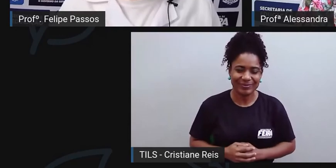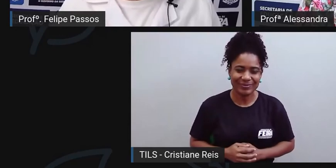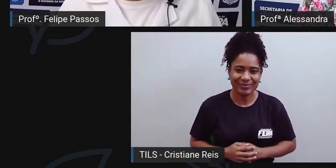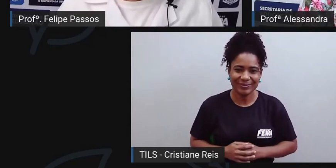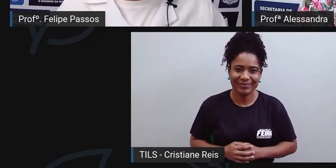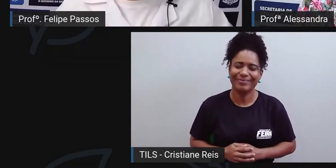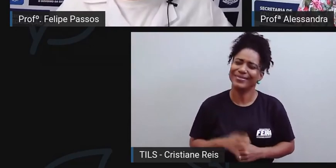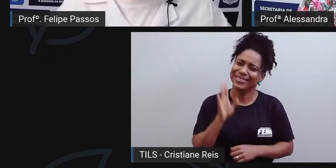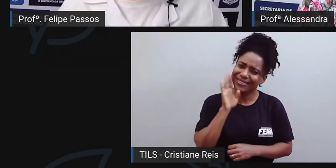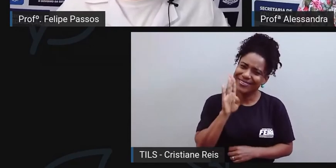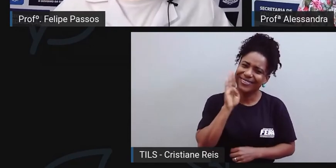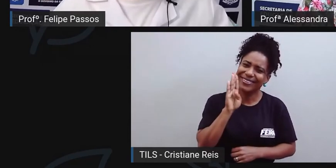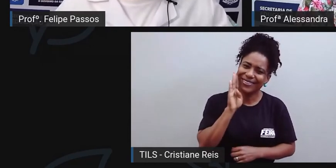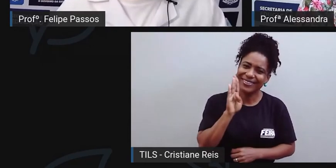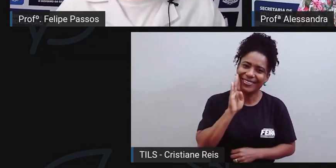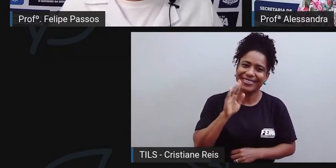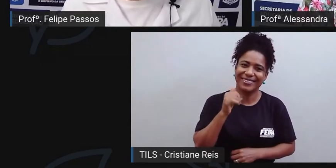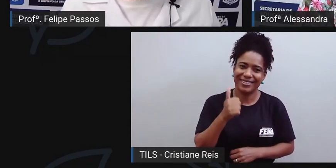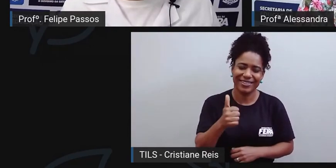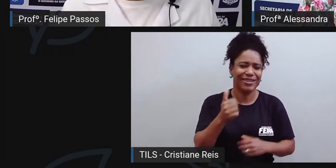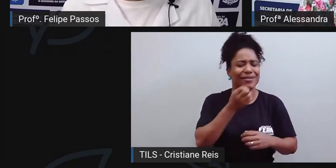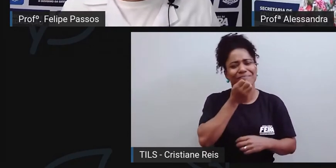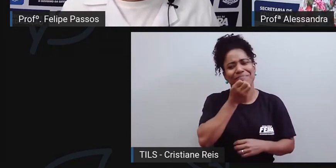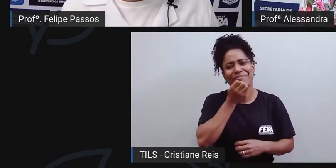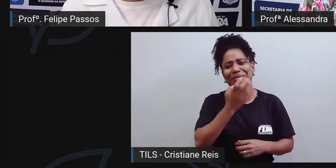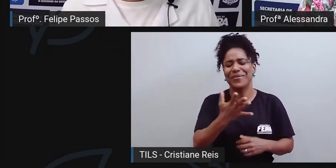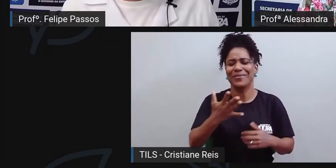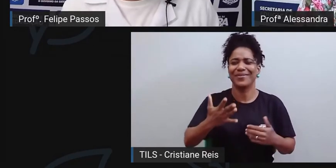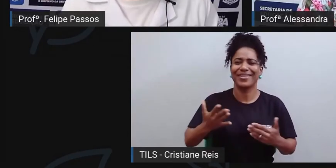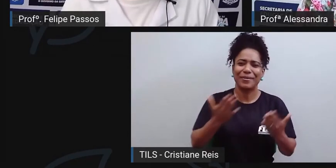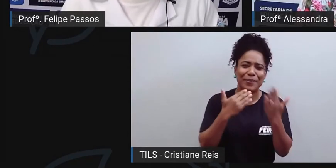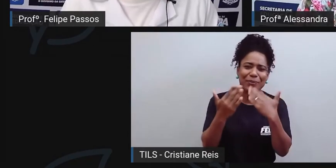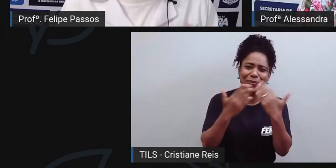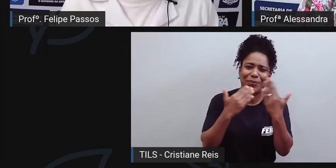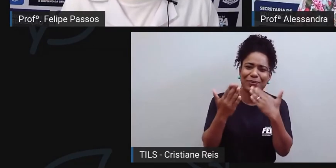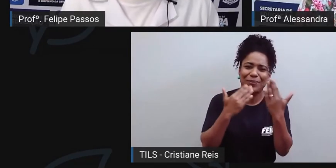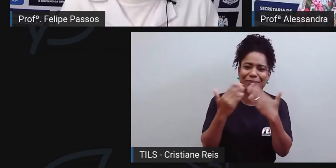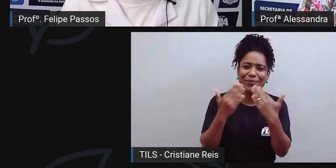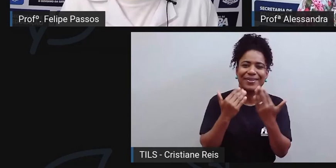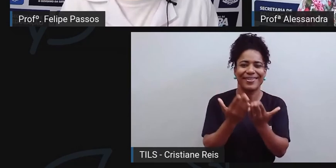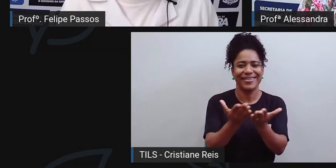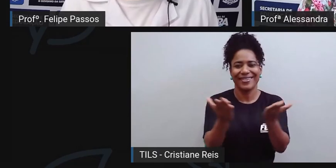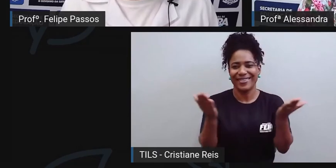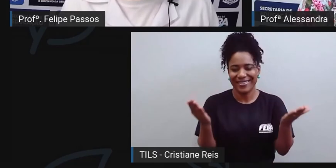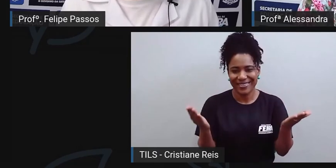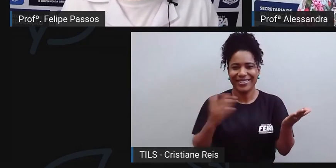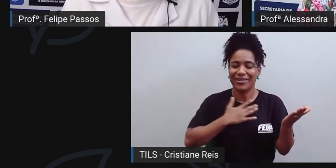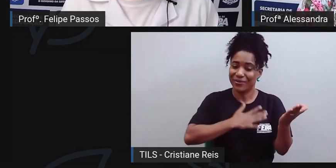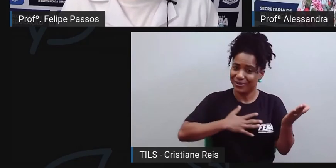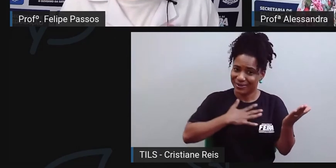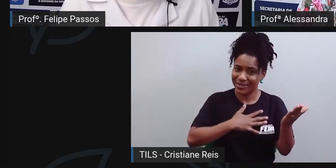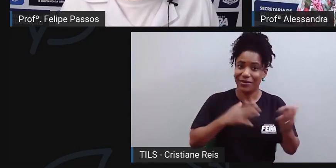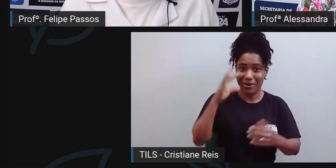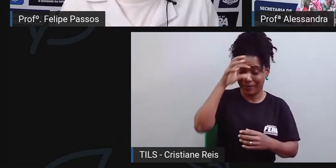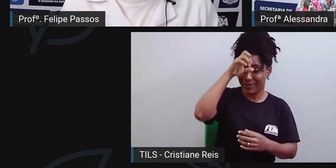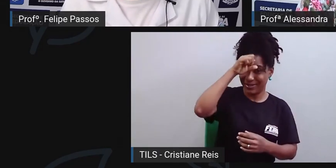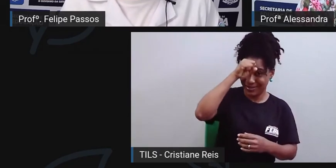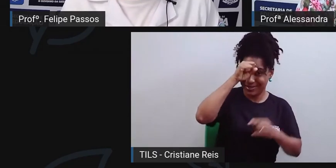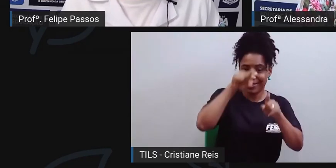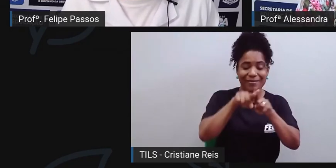Legal, que honra poder bater esse papo com a senhora. Espero que nossos alunos tenham aprendido tanto quanto eu, foi bem